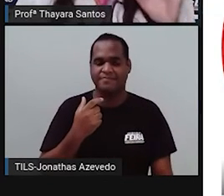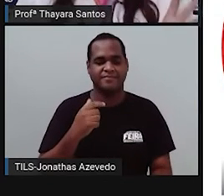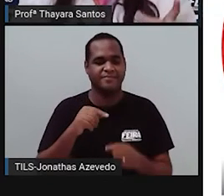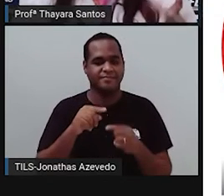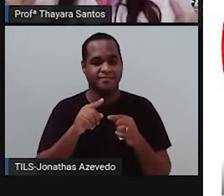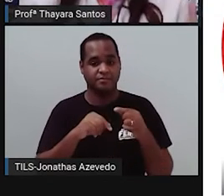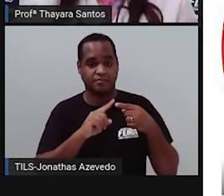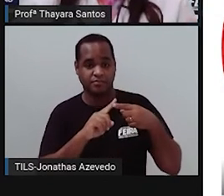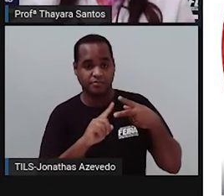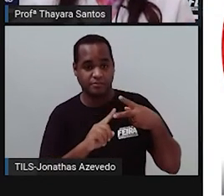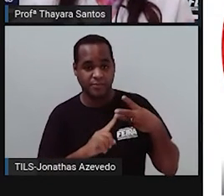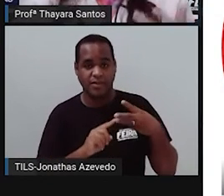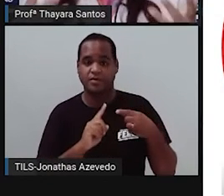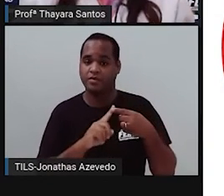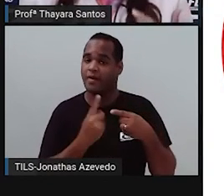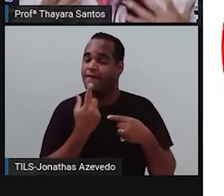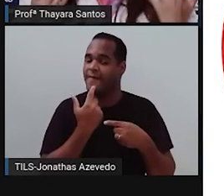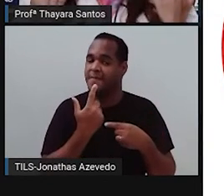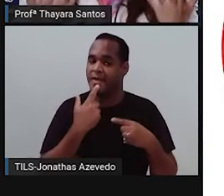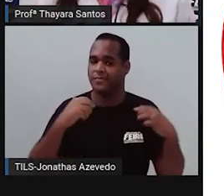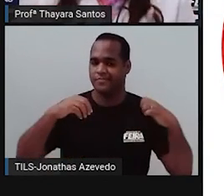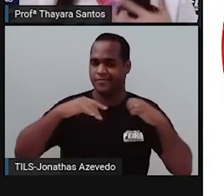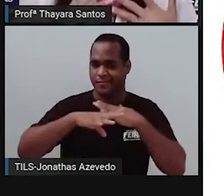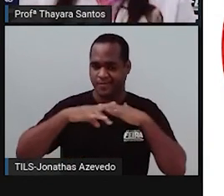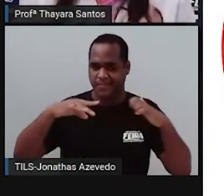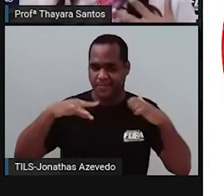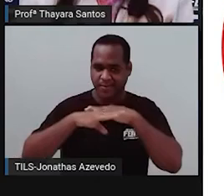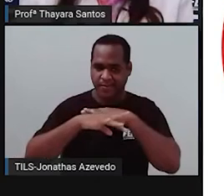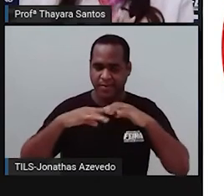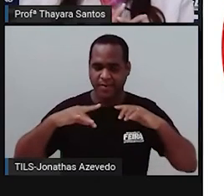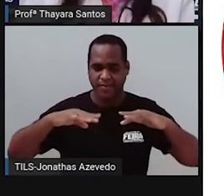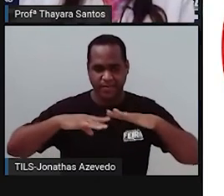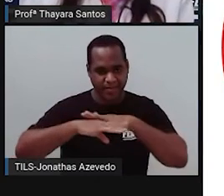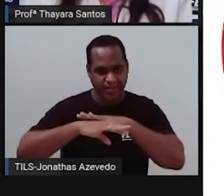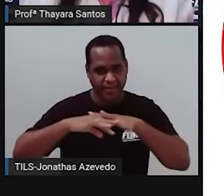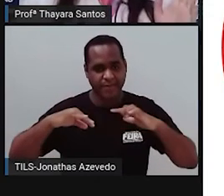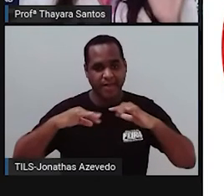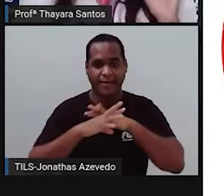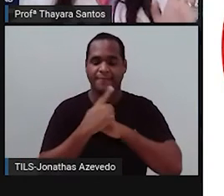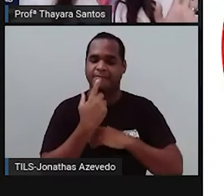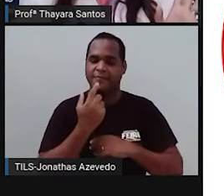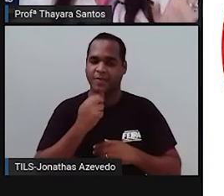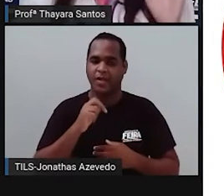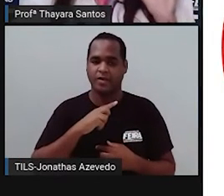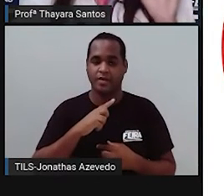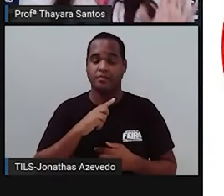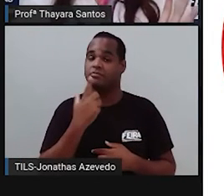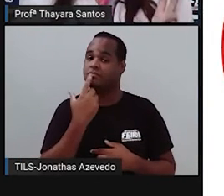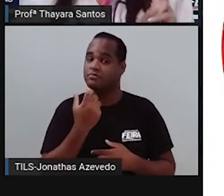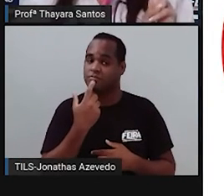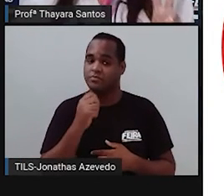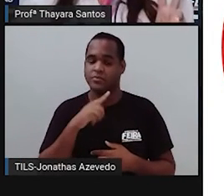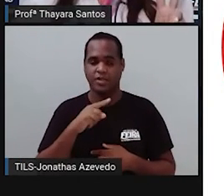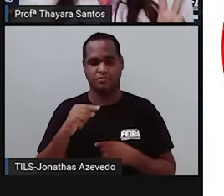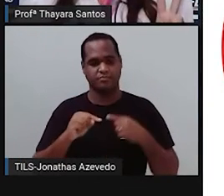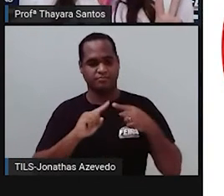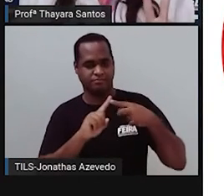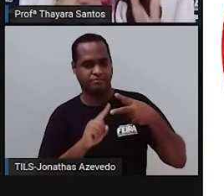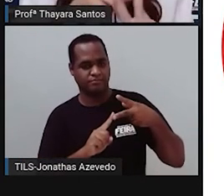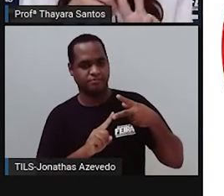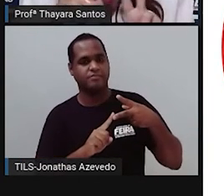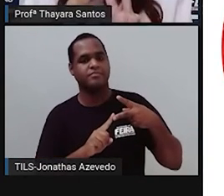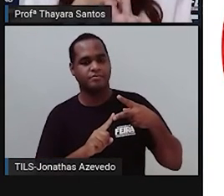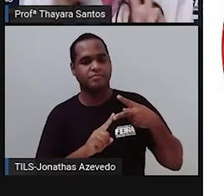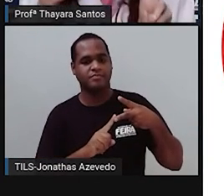E é o próprio sangue, né? O sangue é... constitui esse tecido conjuntivo sanguíneo. Só que o sangue, ele é formado por dois tipos